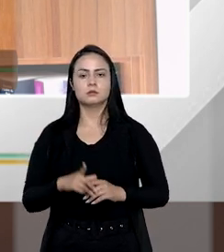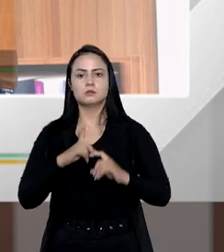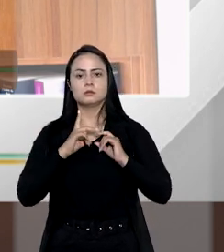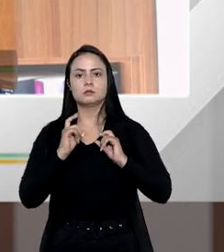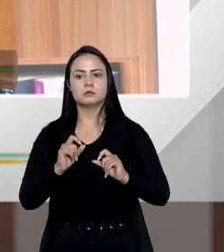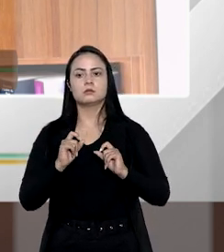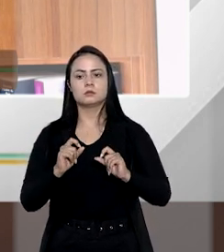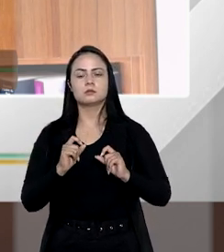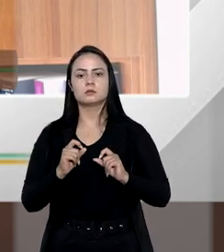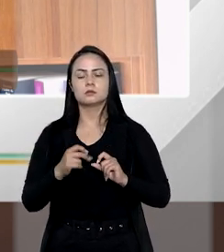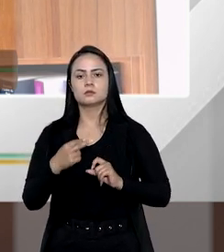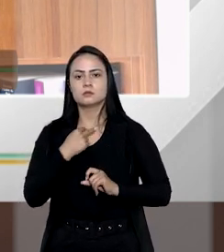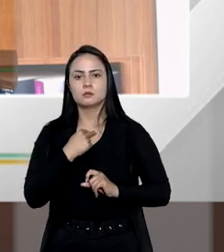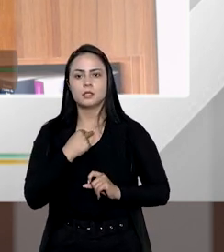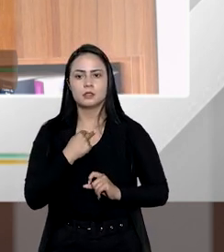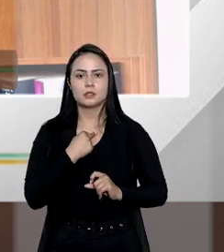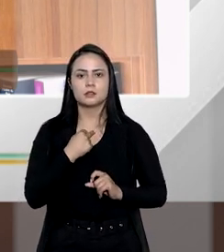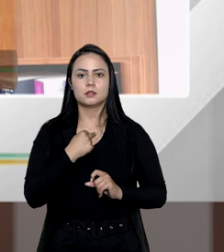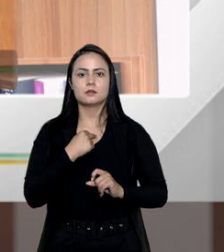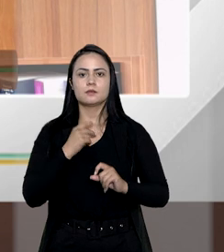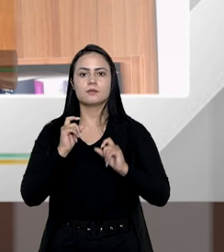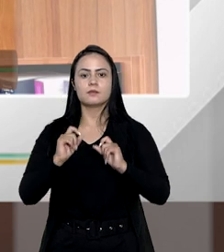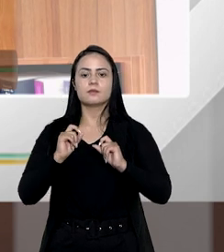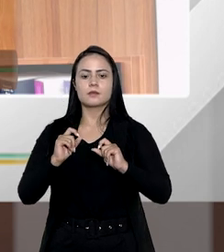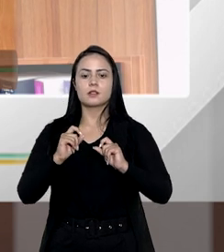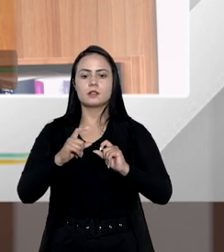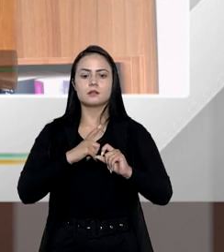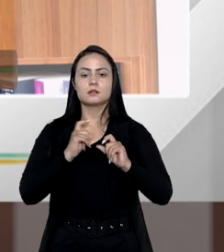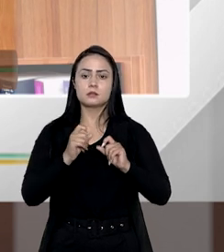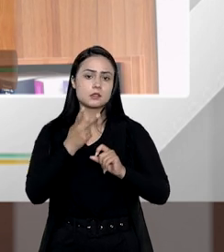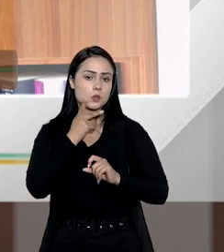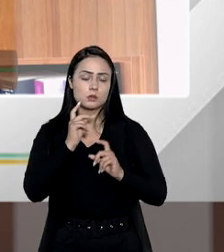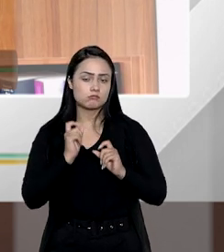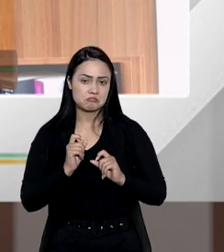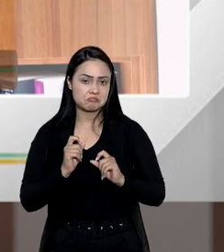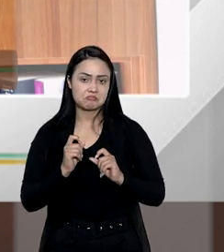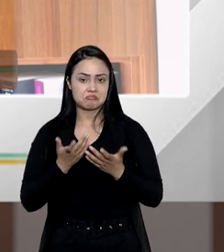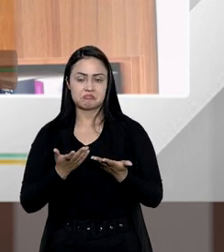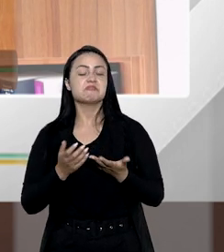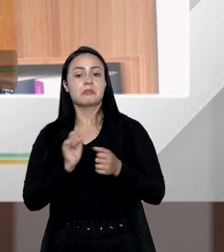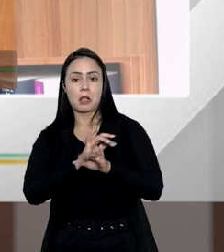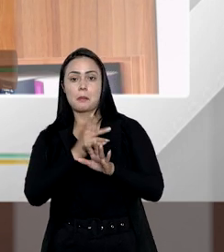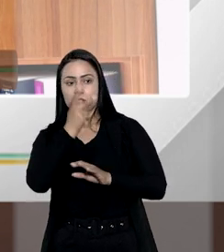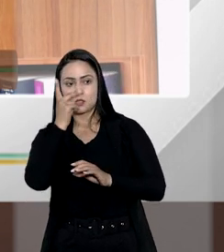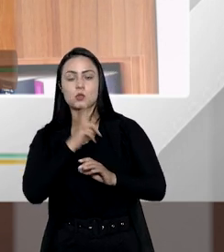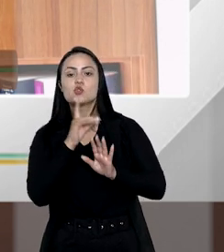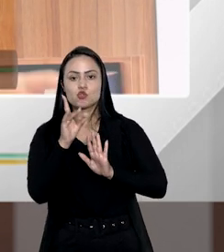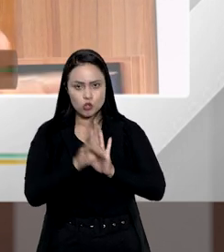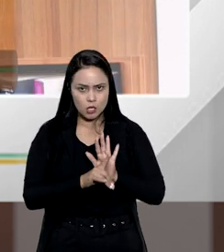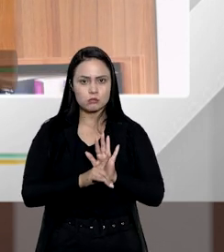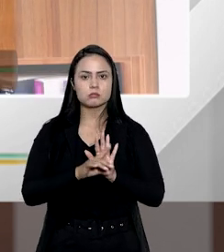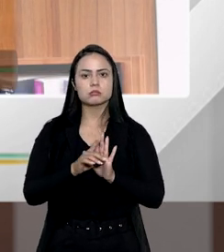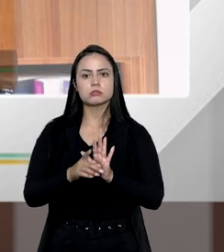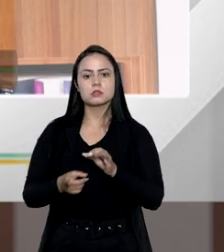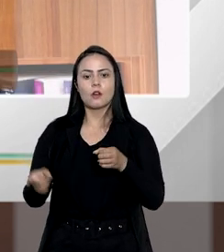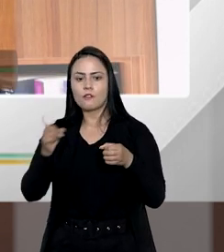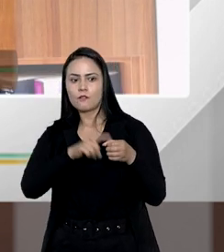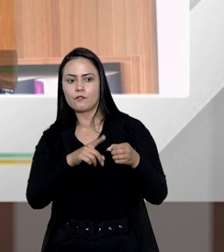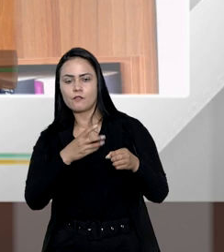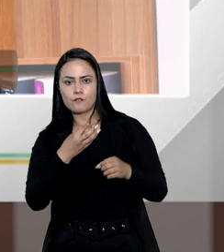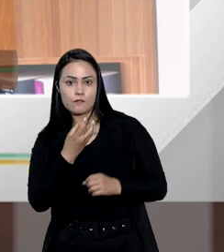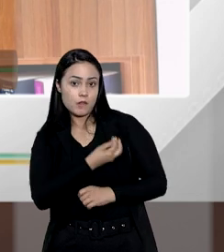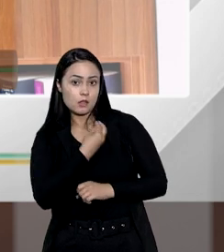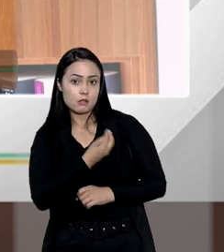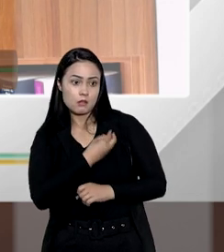viúvo ou essa viúva não pode restabelecer a sua vida afetiva não, não quer dizer isso é claro que essa pessoa ela tem o direito de restabelecer a sua vida